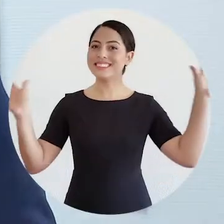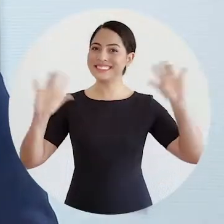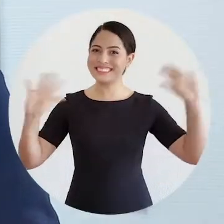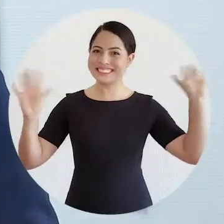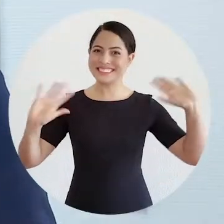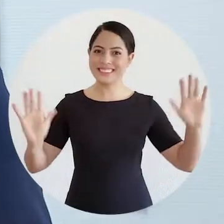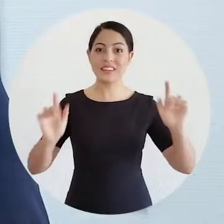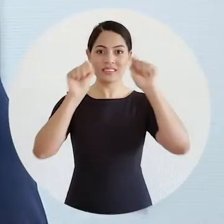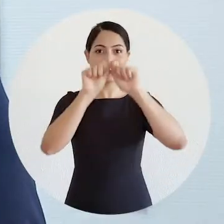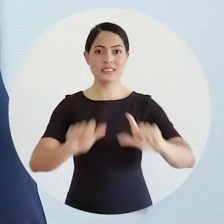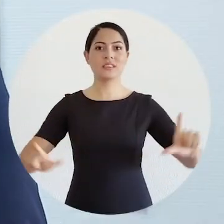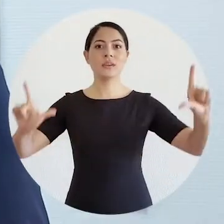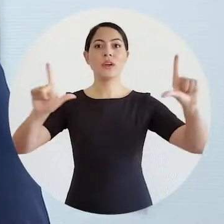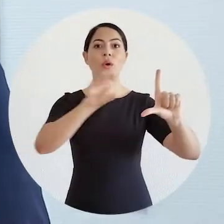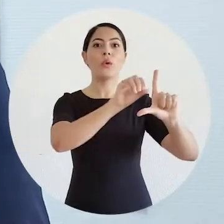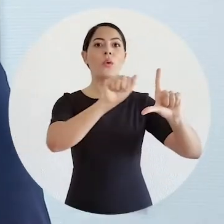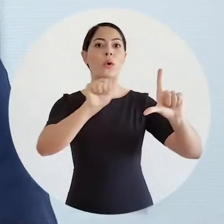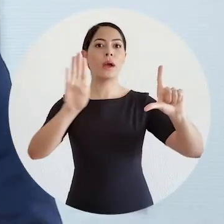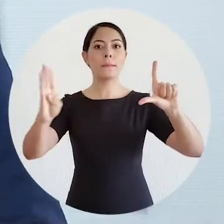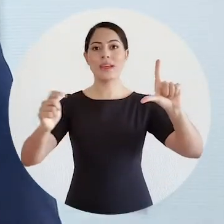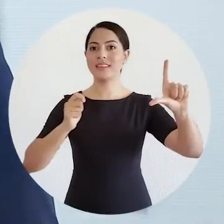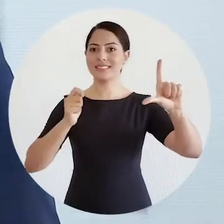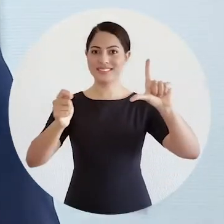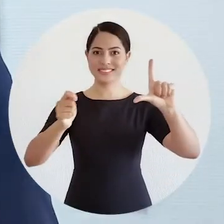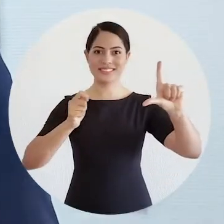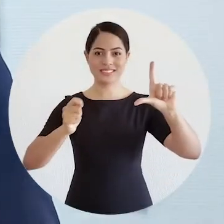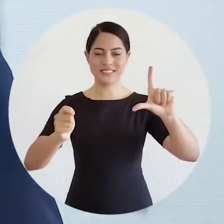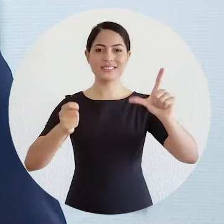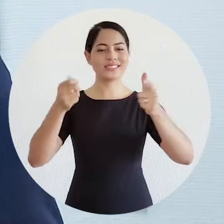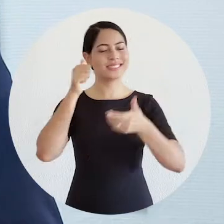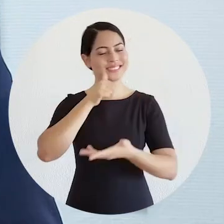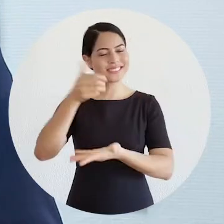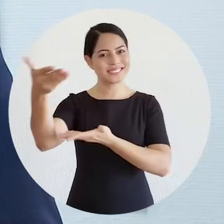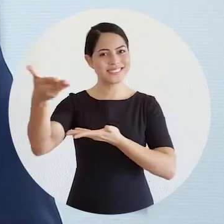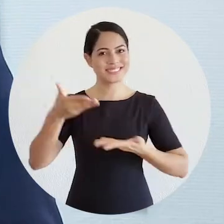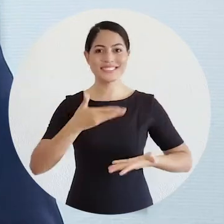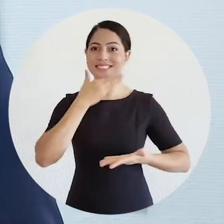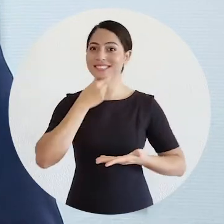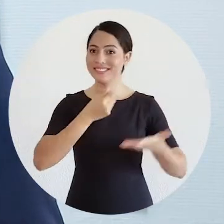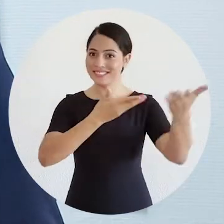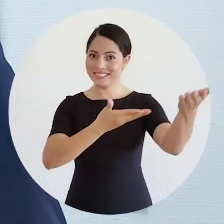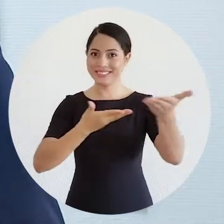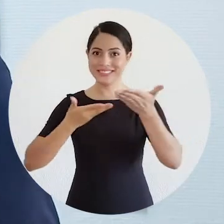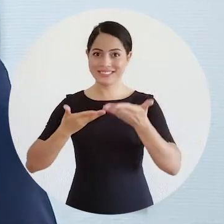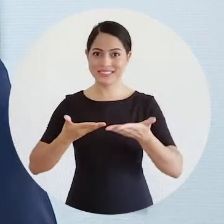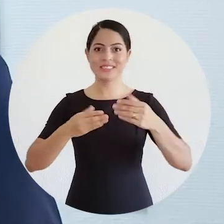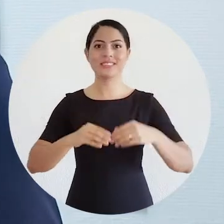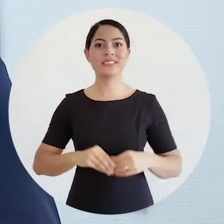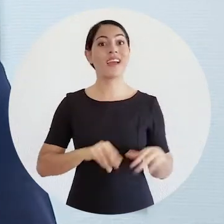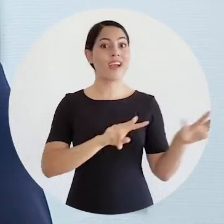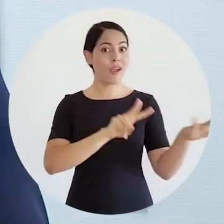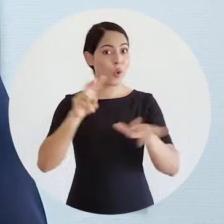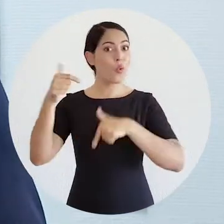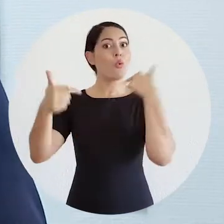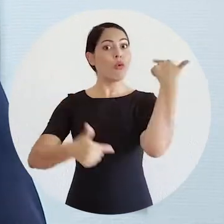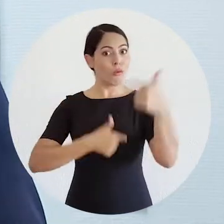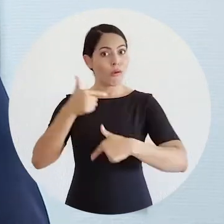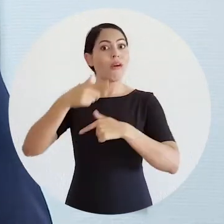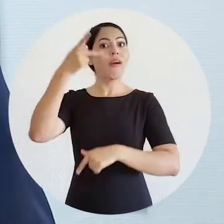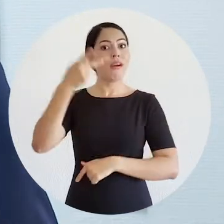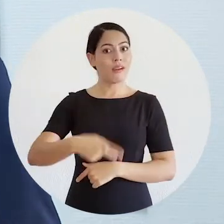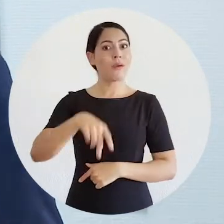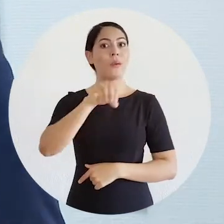Olá, começa agora mais um OAB Entrevista. Seja bem-vinda, seja bem-vindo. A Semana de